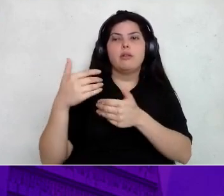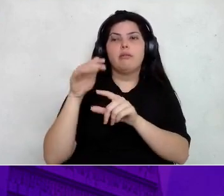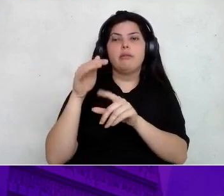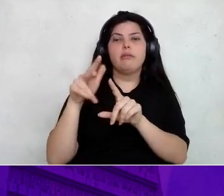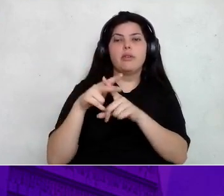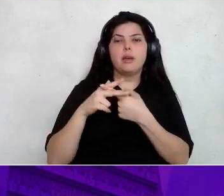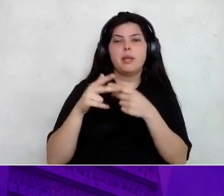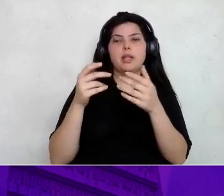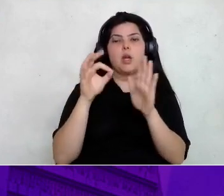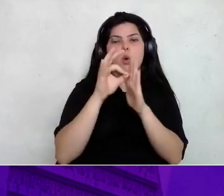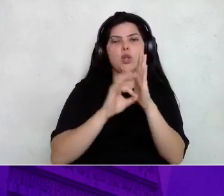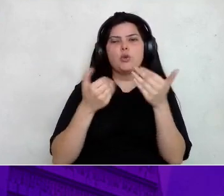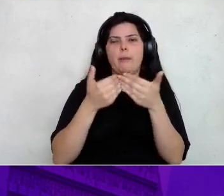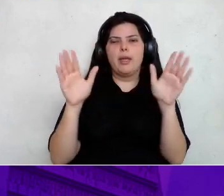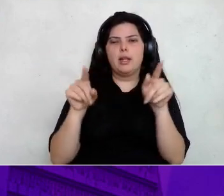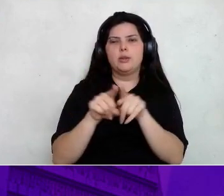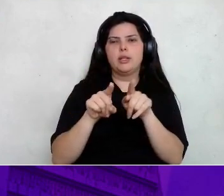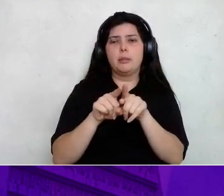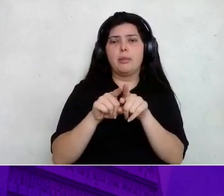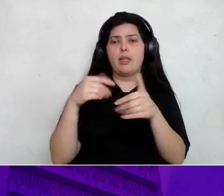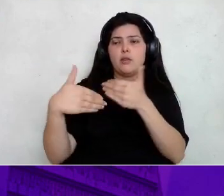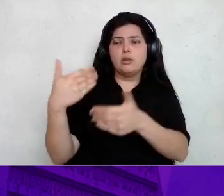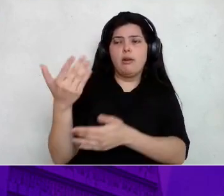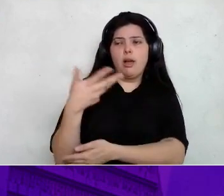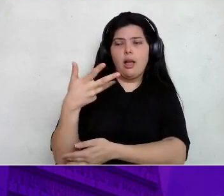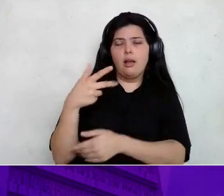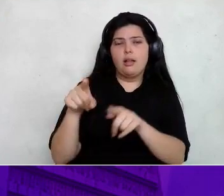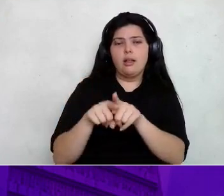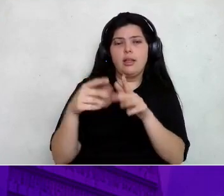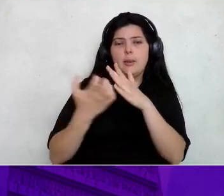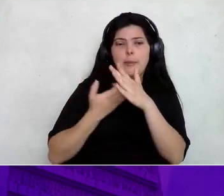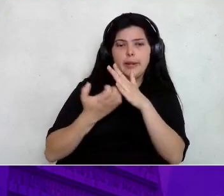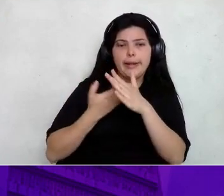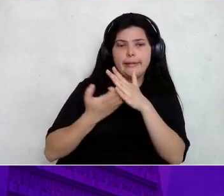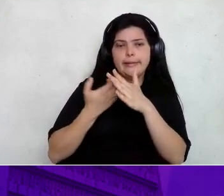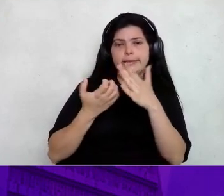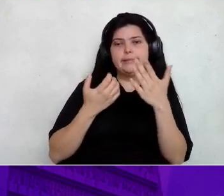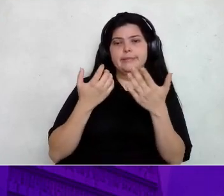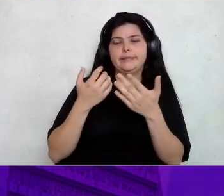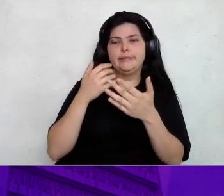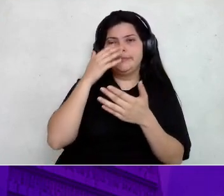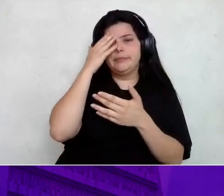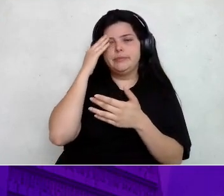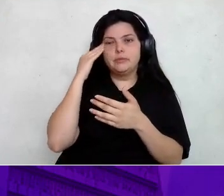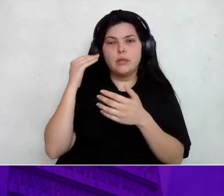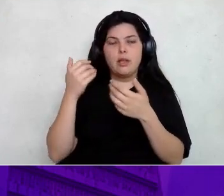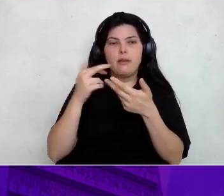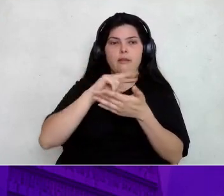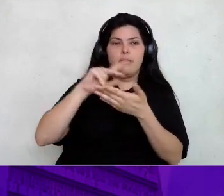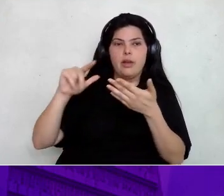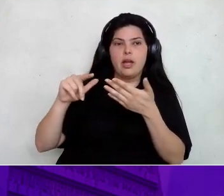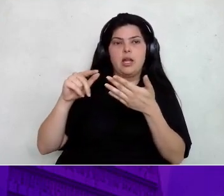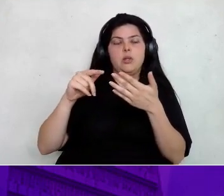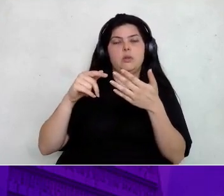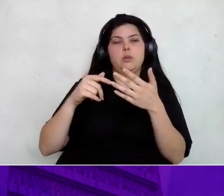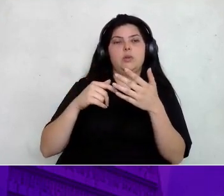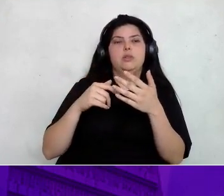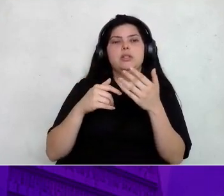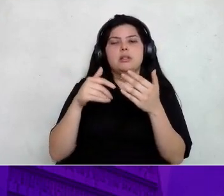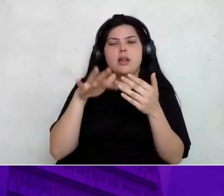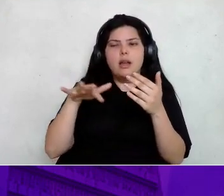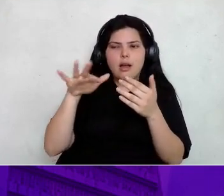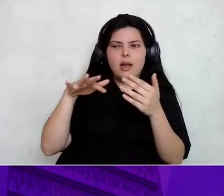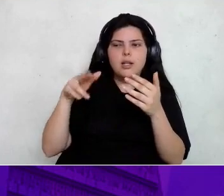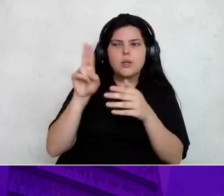super ágil, a evolução é muito rápida. Falando de empresas, né? Tem empresas de diferentes tamanhos, diferentes momentos que utilizam o MySQL. Então, a gente tem